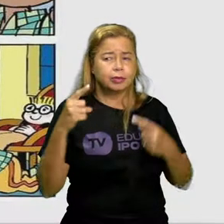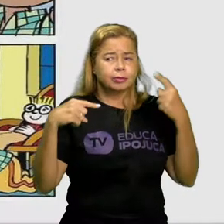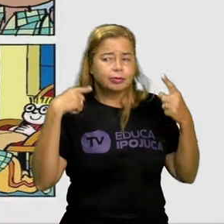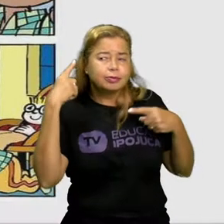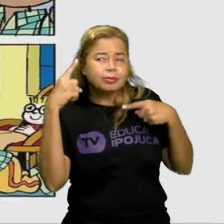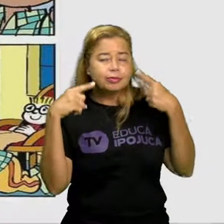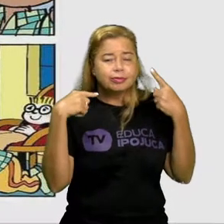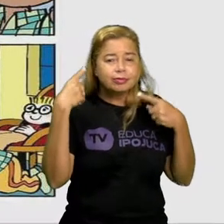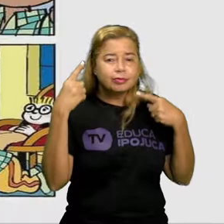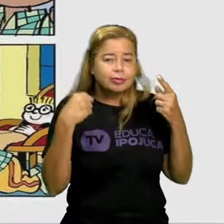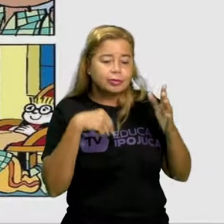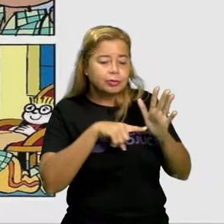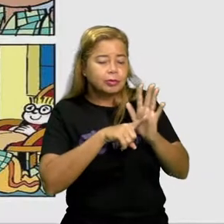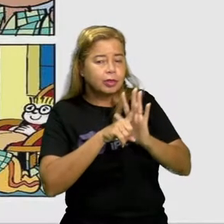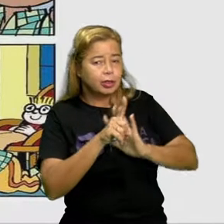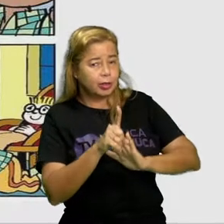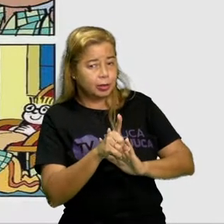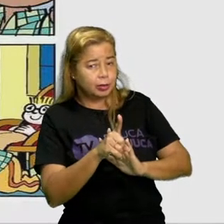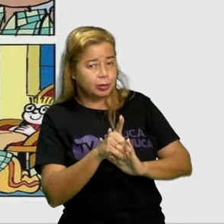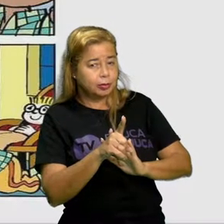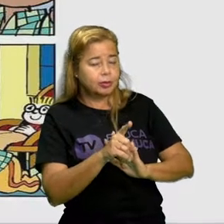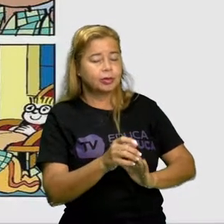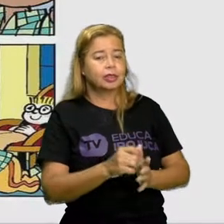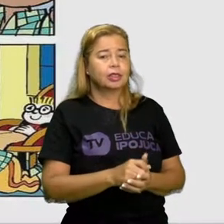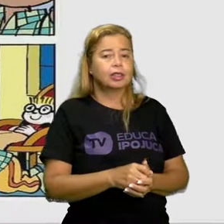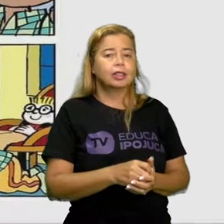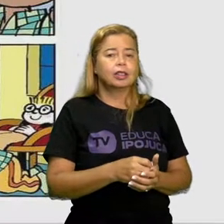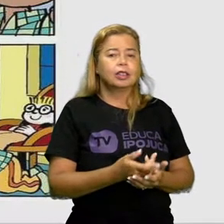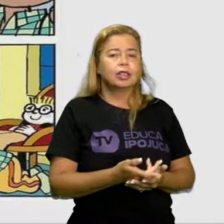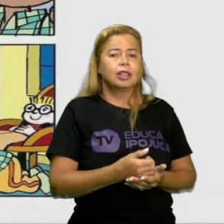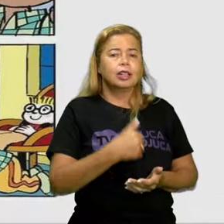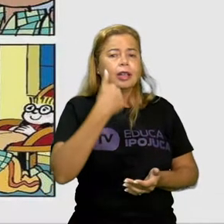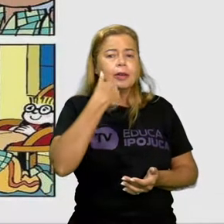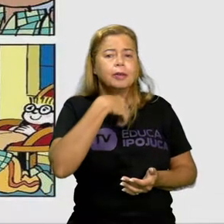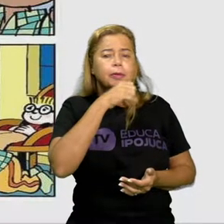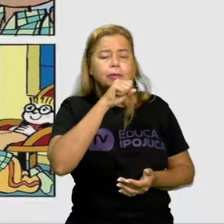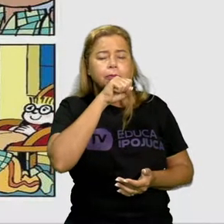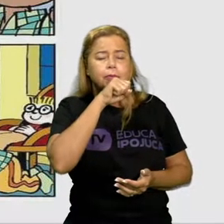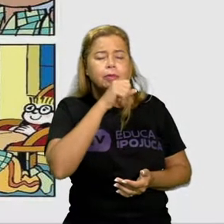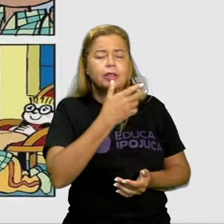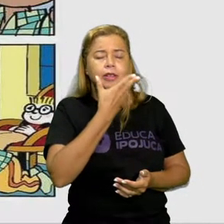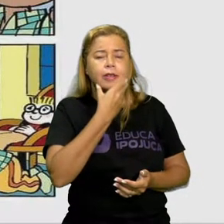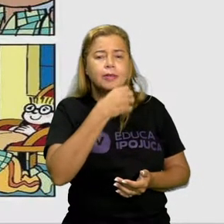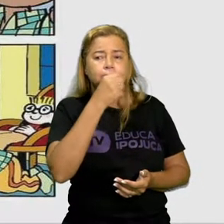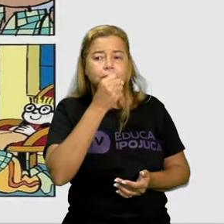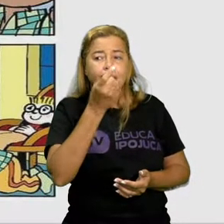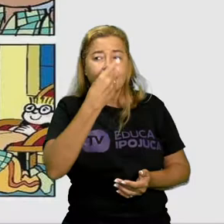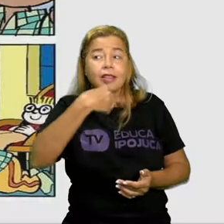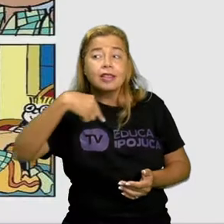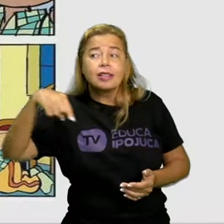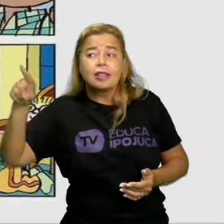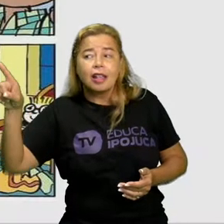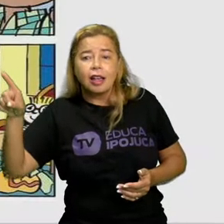seus pais saem de casa, o que vocês mais gostam de fazer?